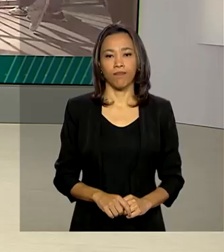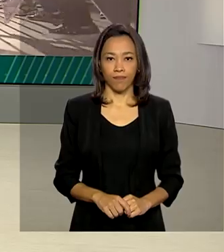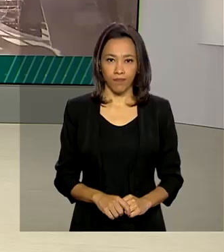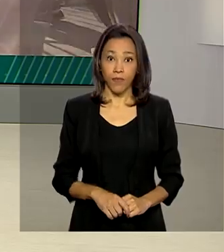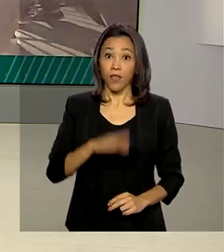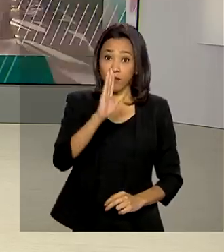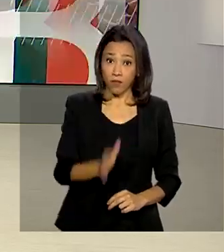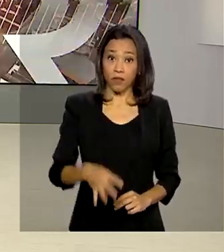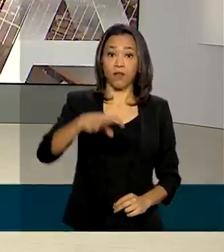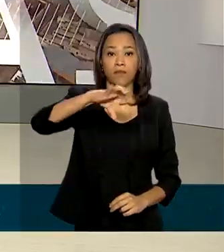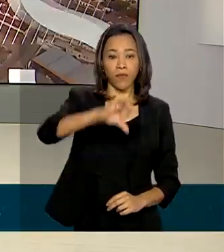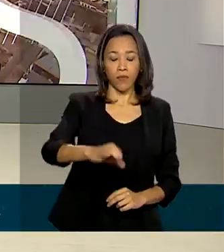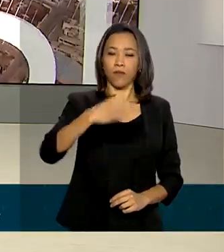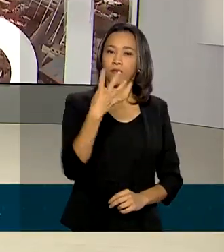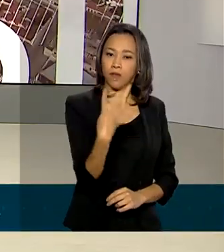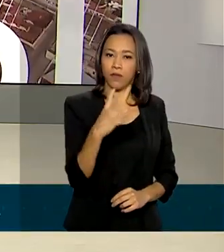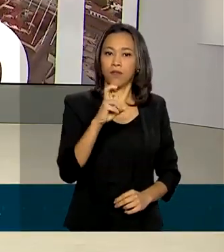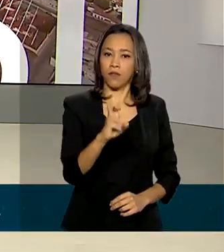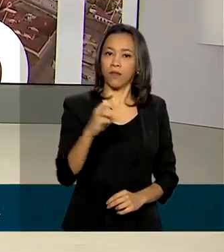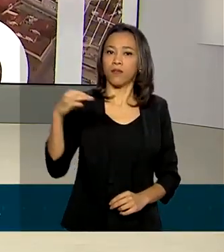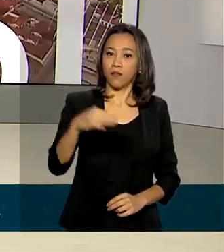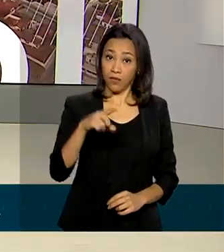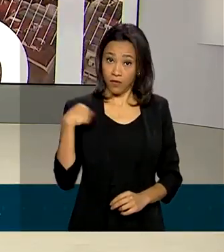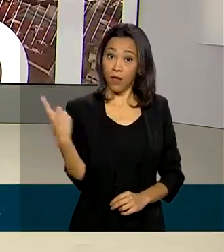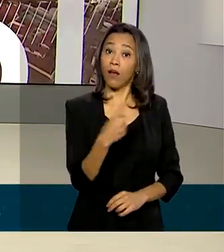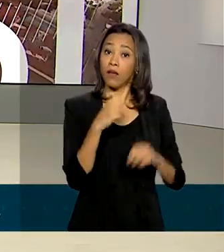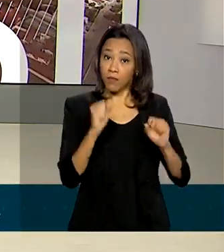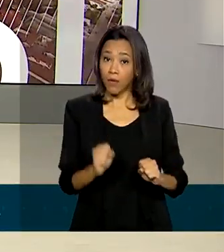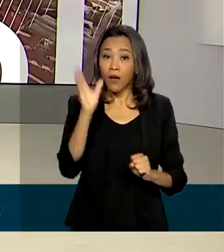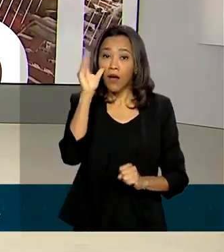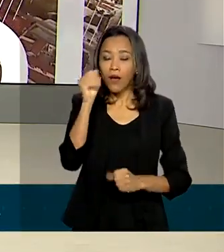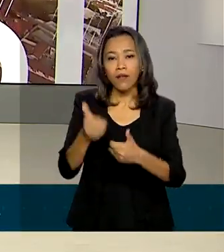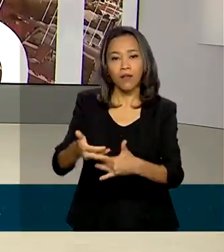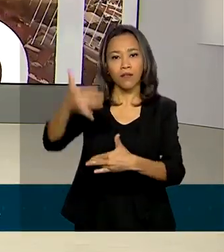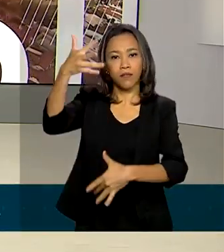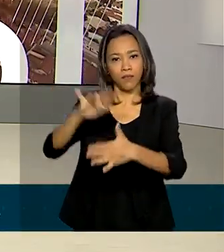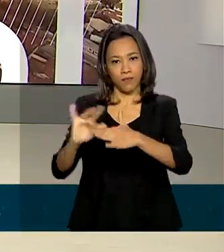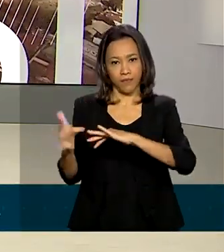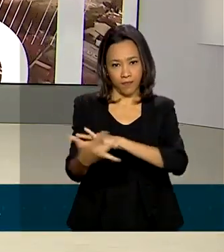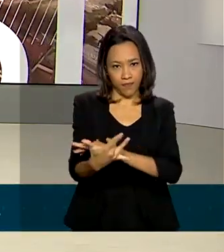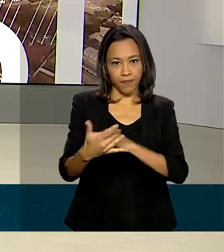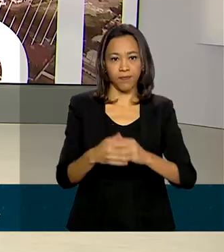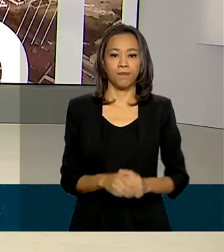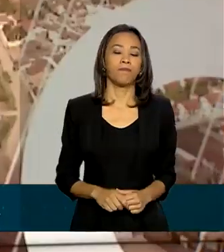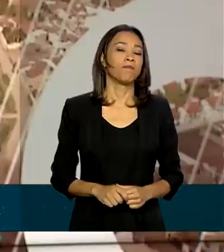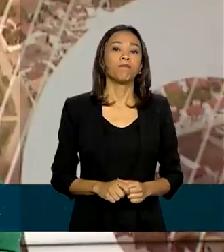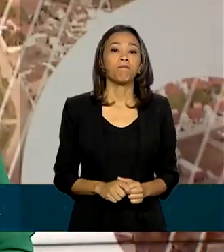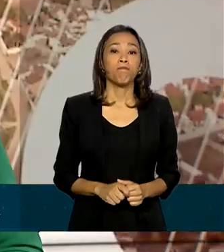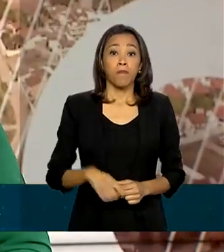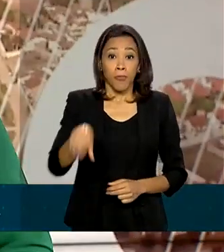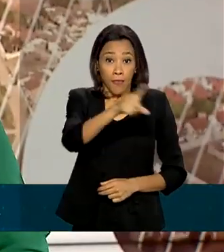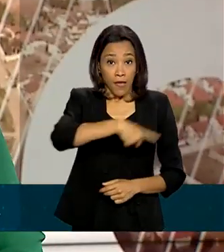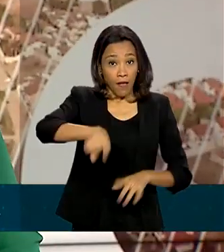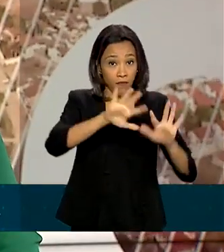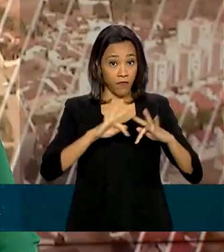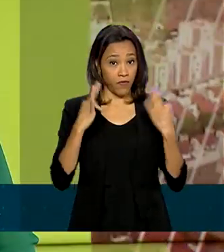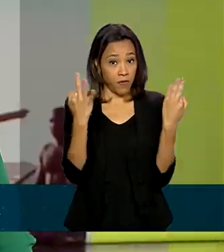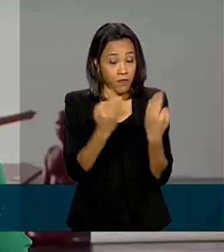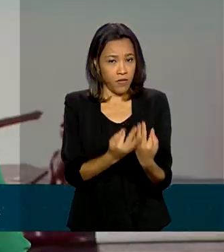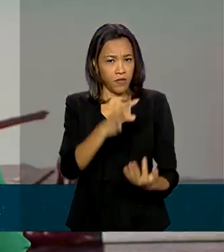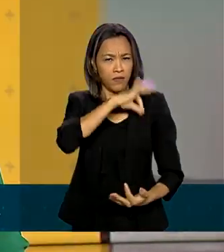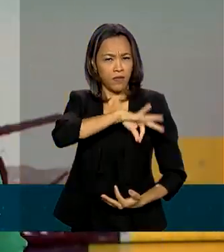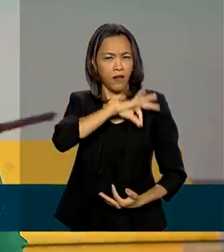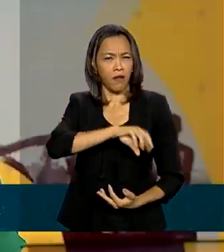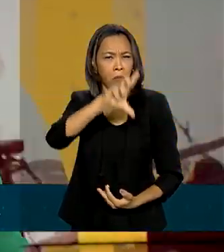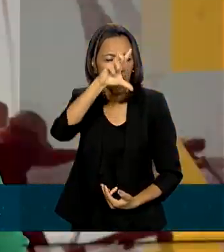São 9 horas e 45 minutos. Nós estamos ao vivo também pelas redes sociais. Famílias de